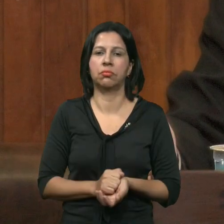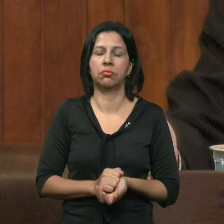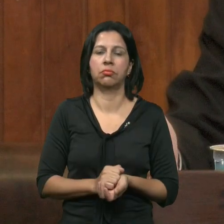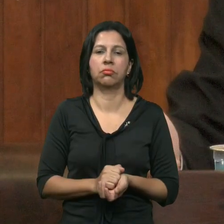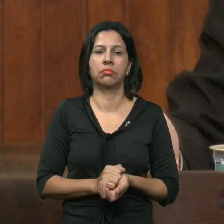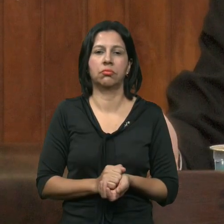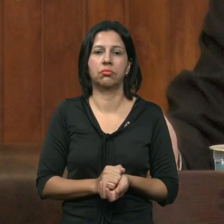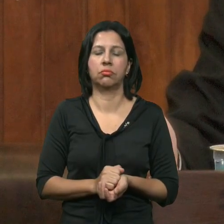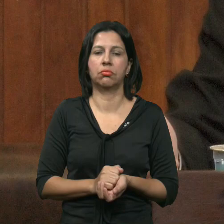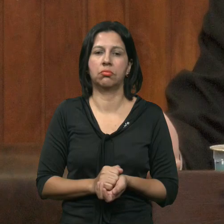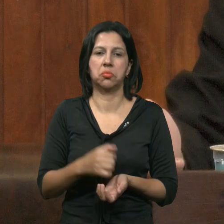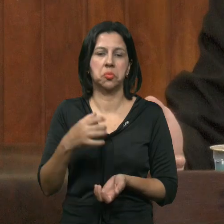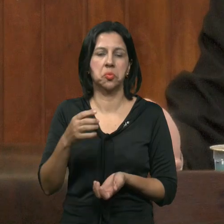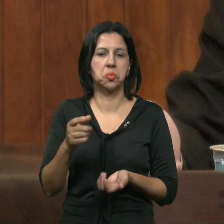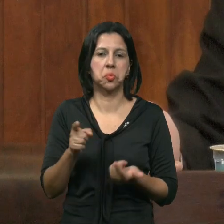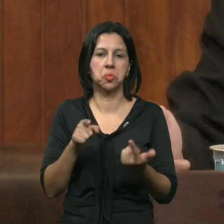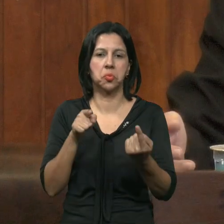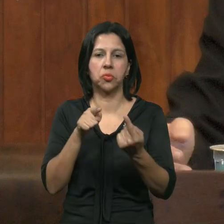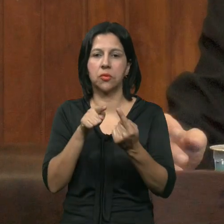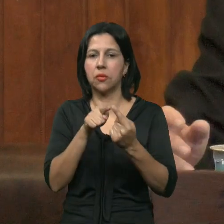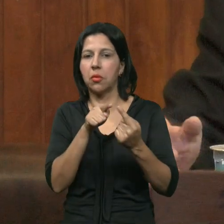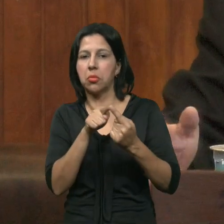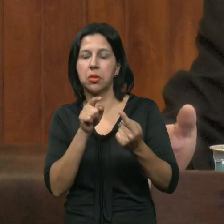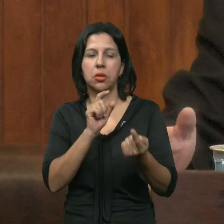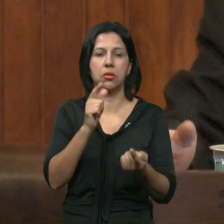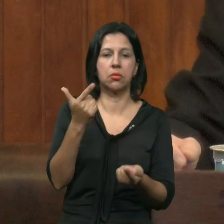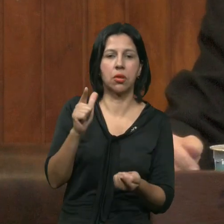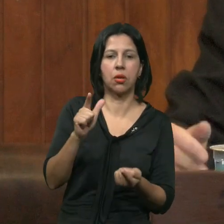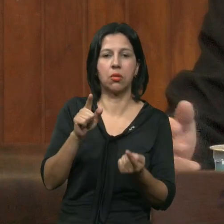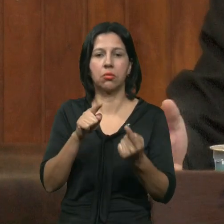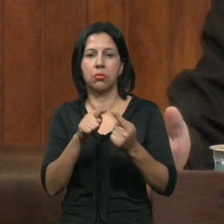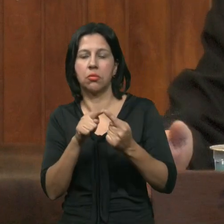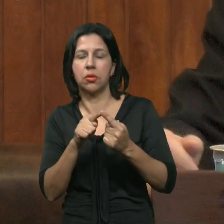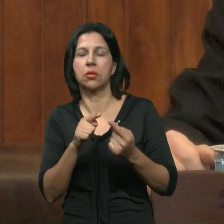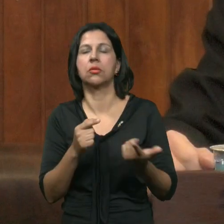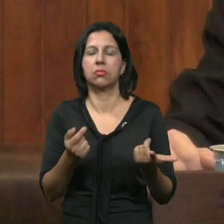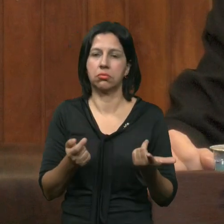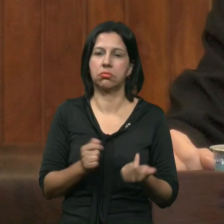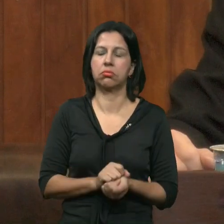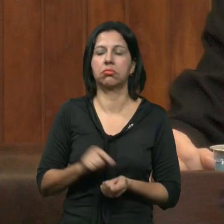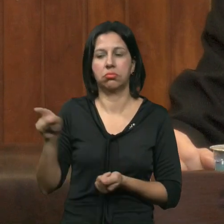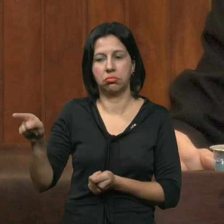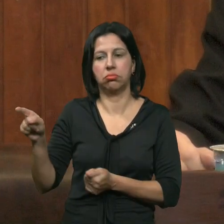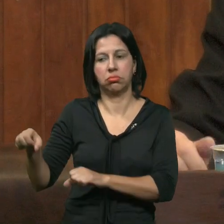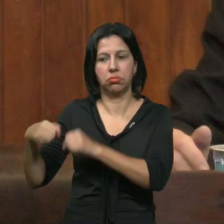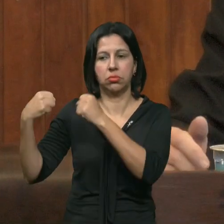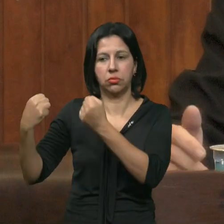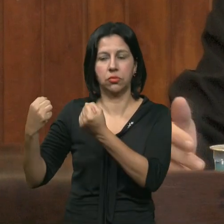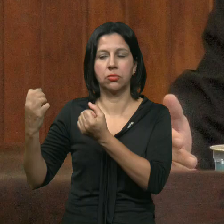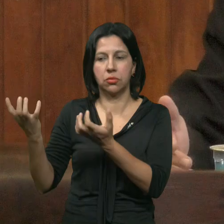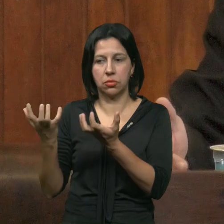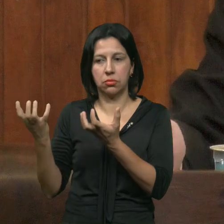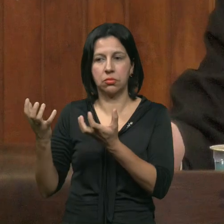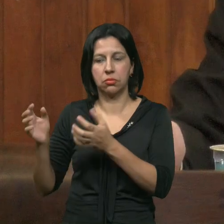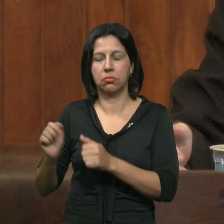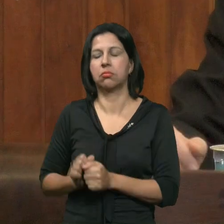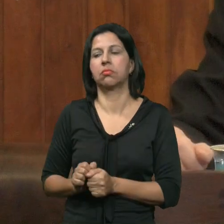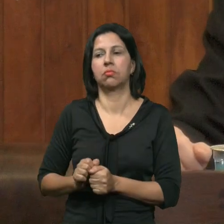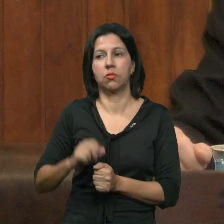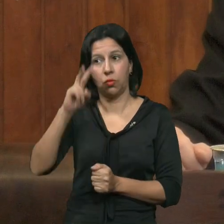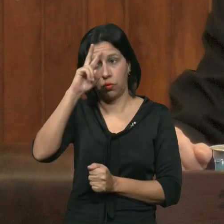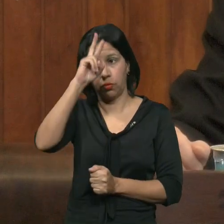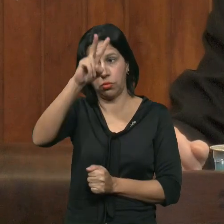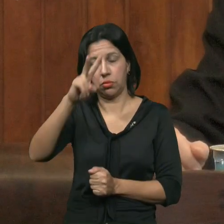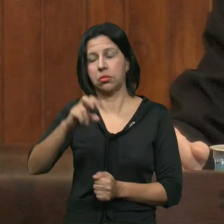Não tem sentido Na minha opinião Face A mobilização Uma mobilização Muito forte